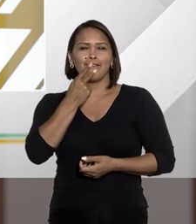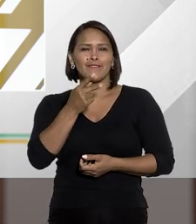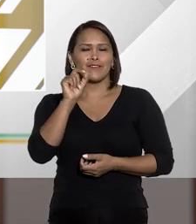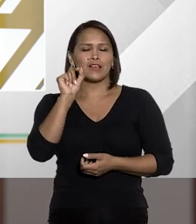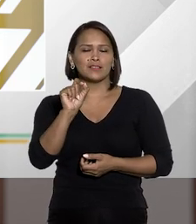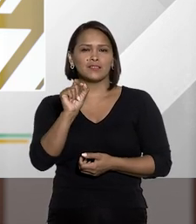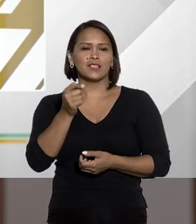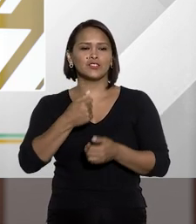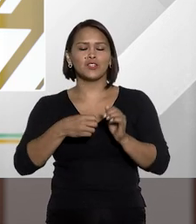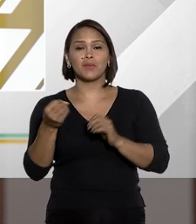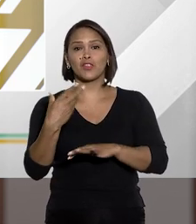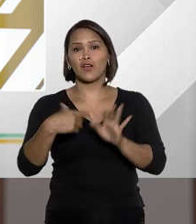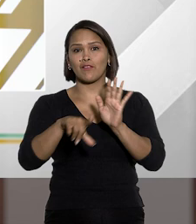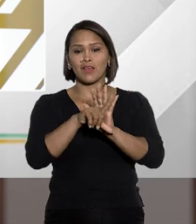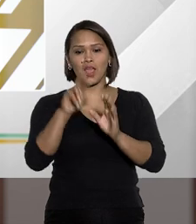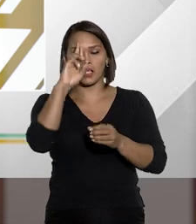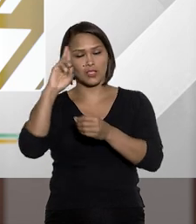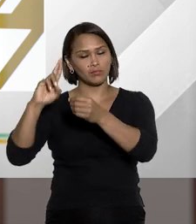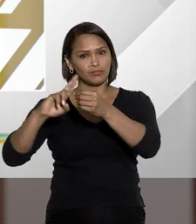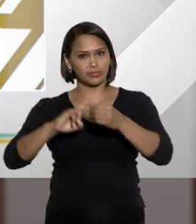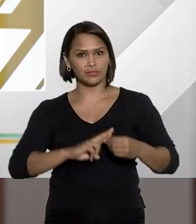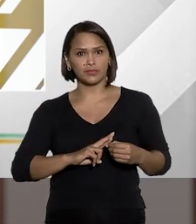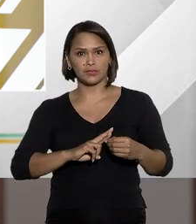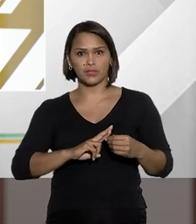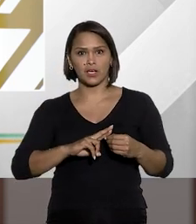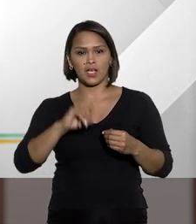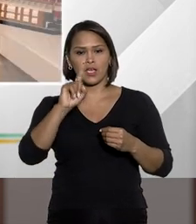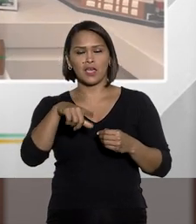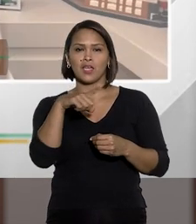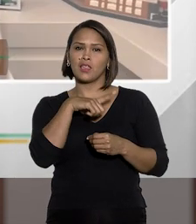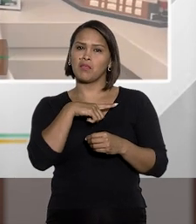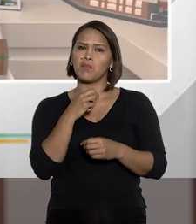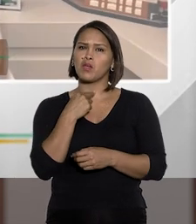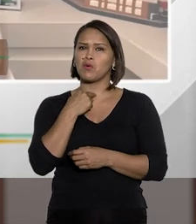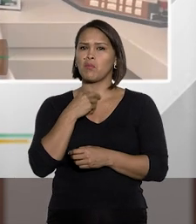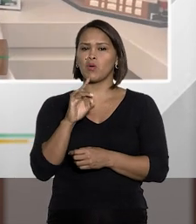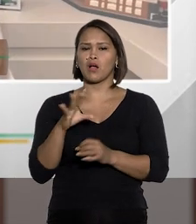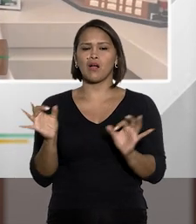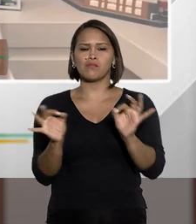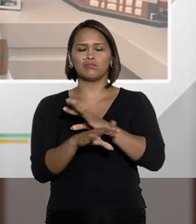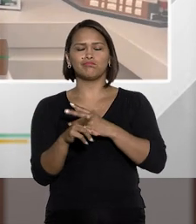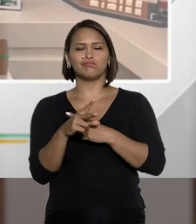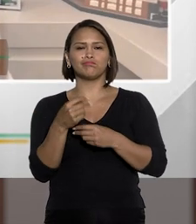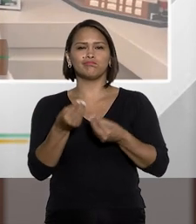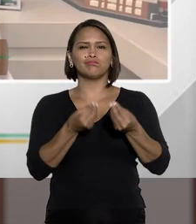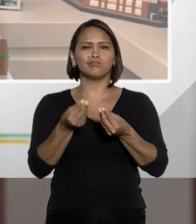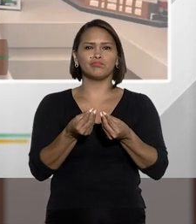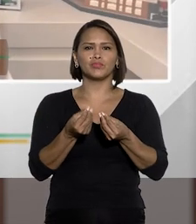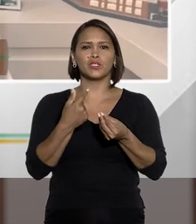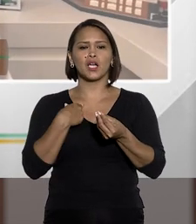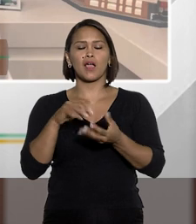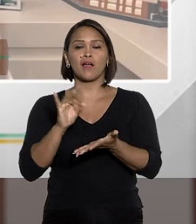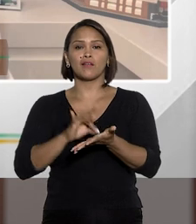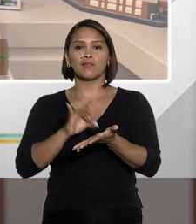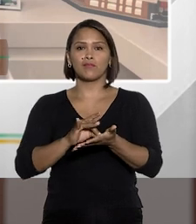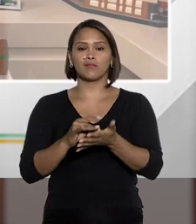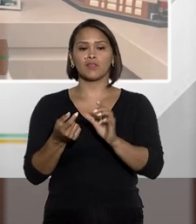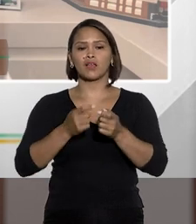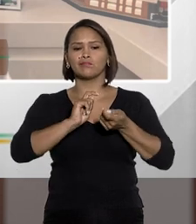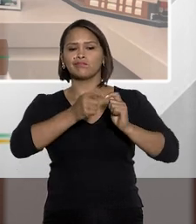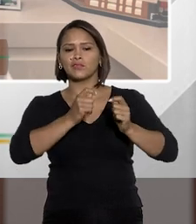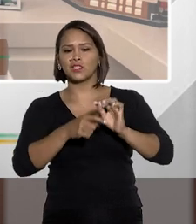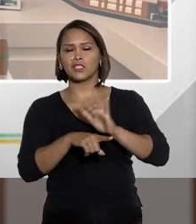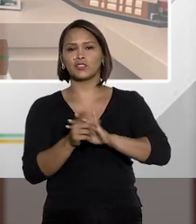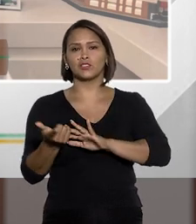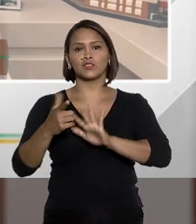Falar sobre a nova lei de abuso de autoridade, Fátima, a gente também não pode fechar os olhos para a realidade